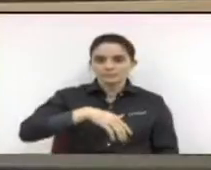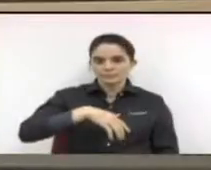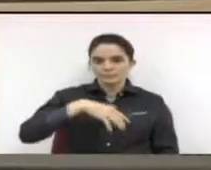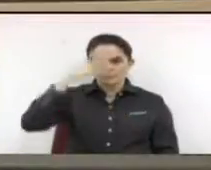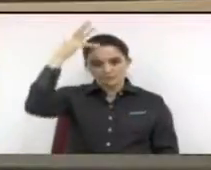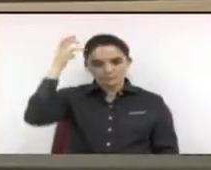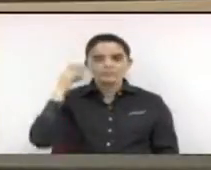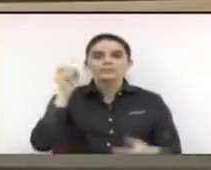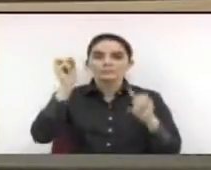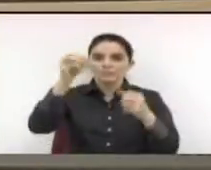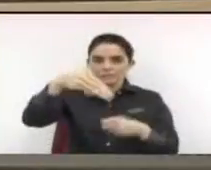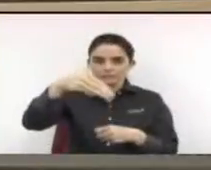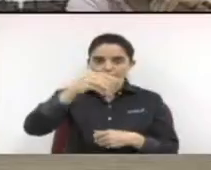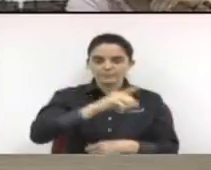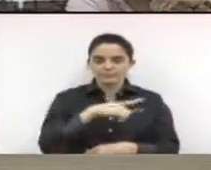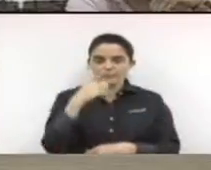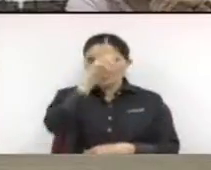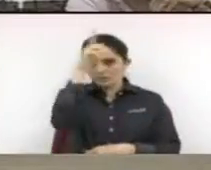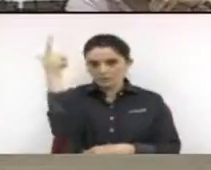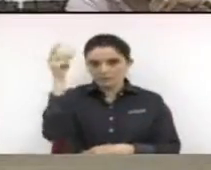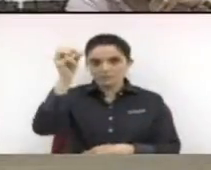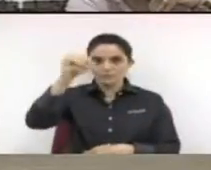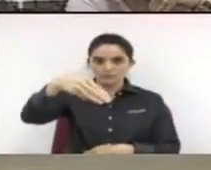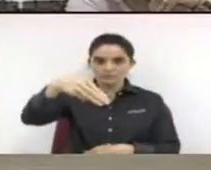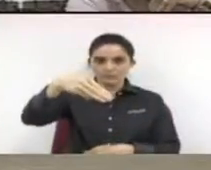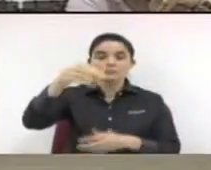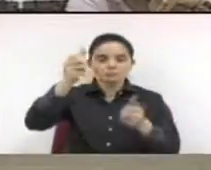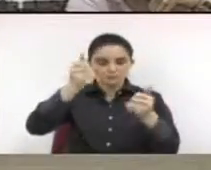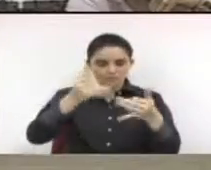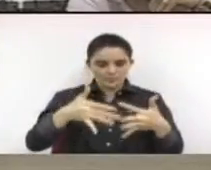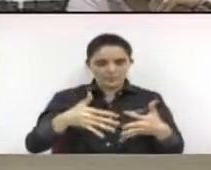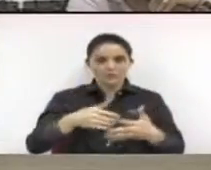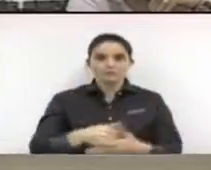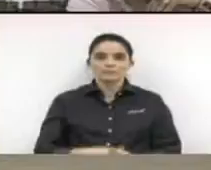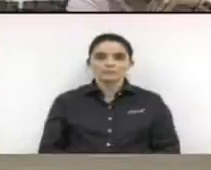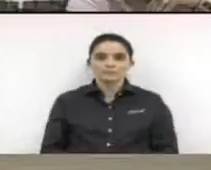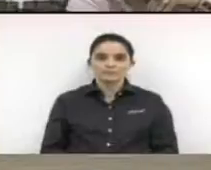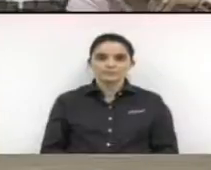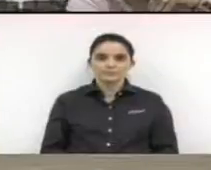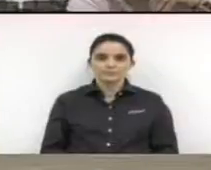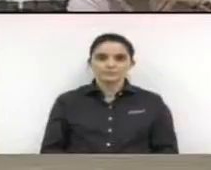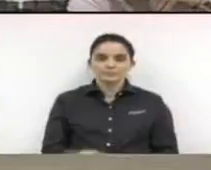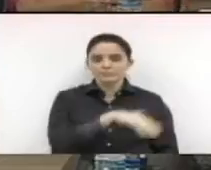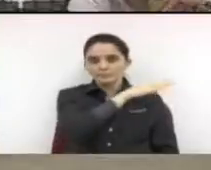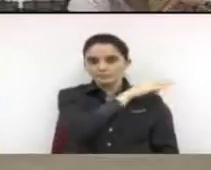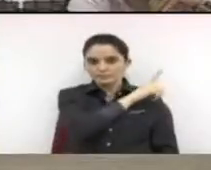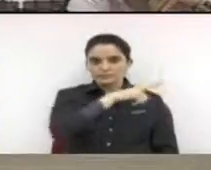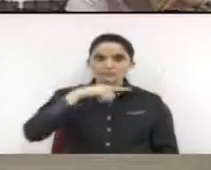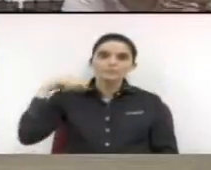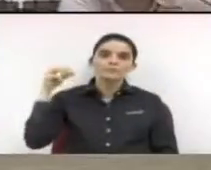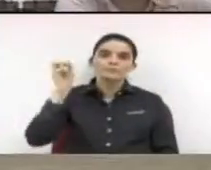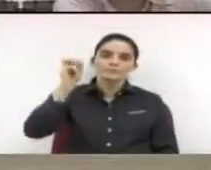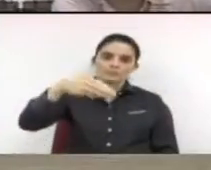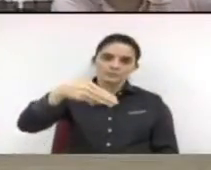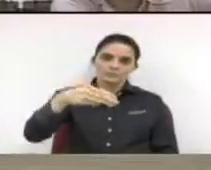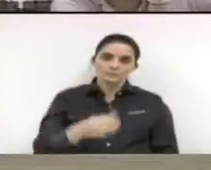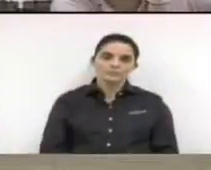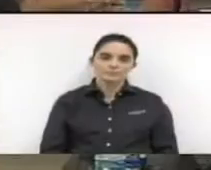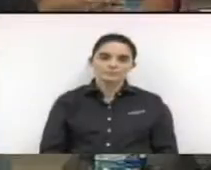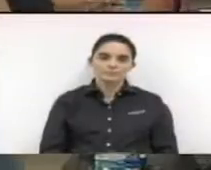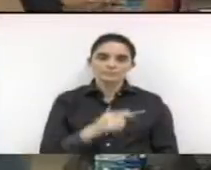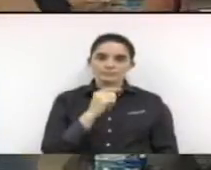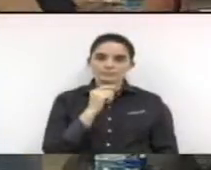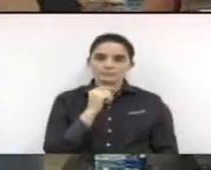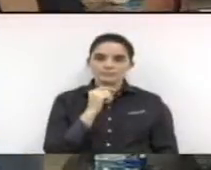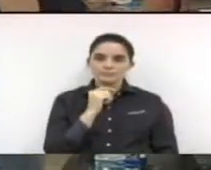justificativa. Luizinho da Casa Quil. Sim. Com justificativa. Doutor Amaira da Costa. Sim. Doutor